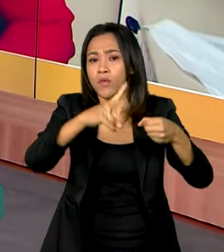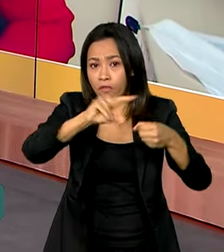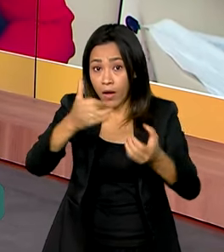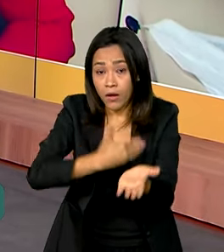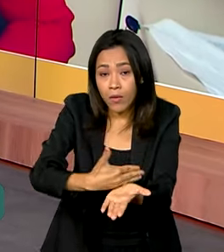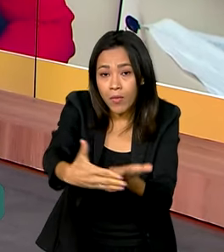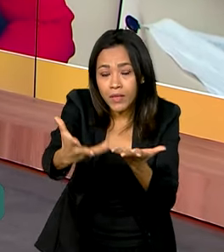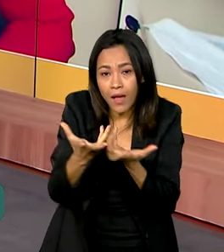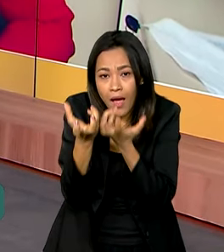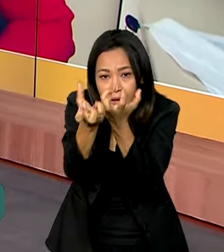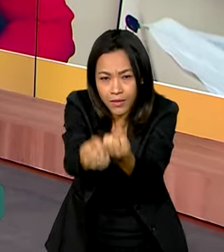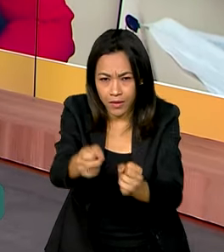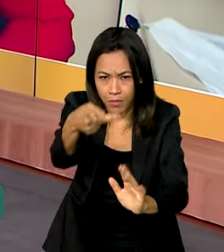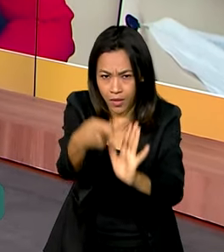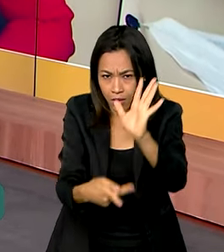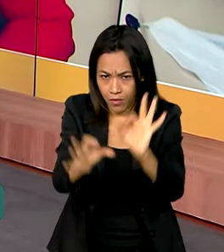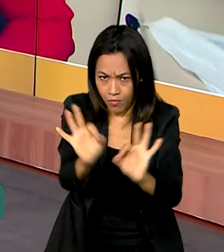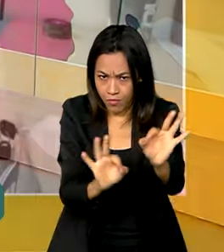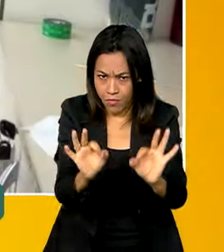receber esse plano ou ainda não?